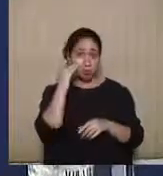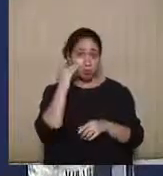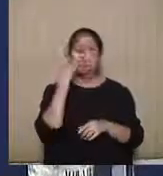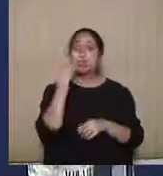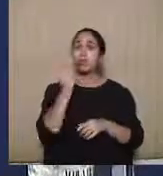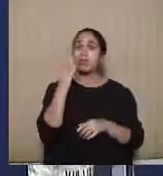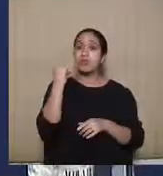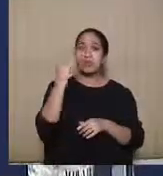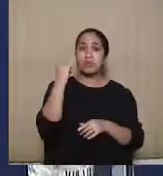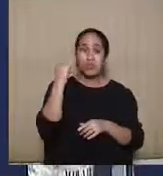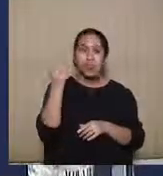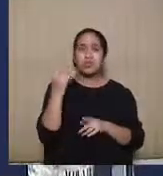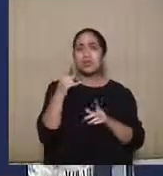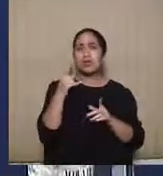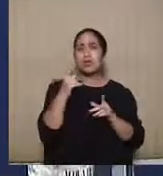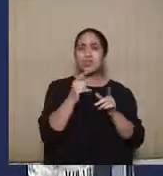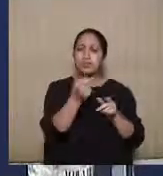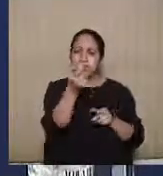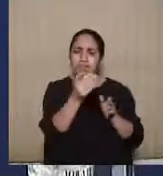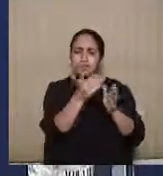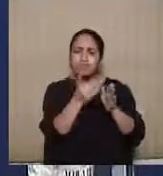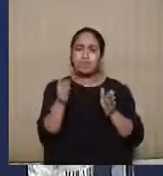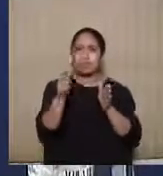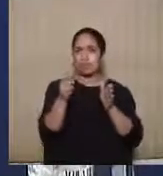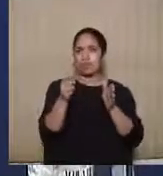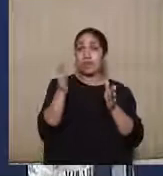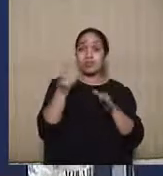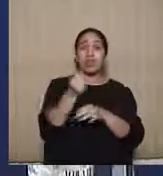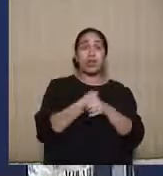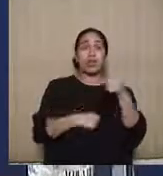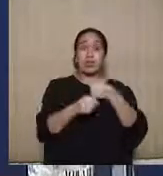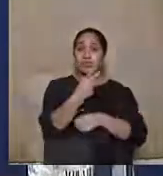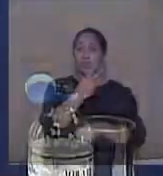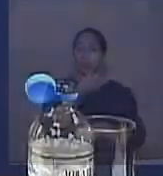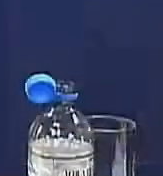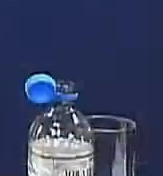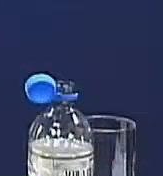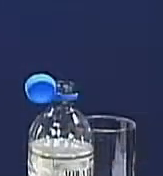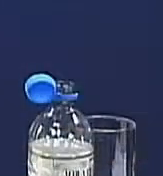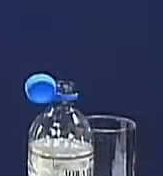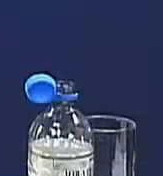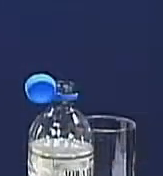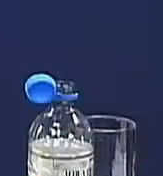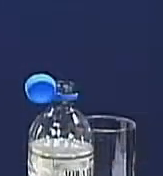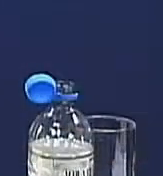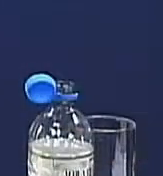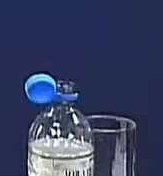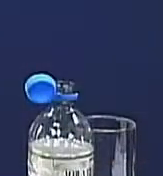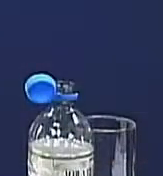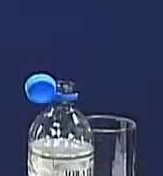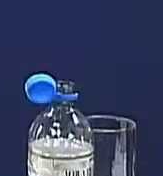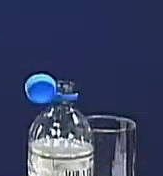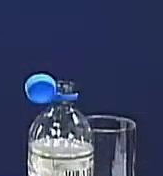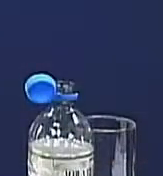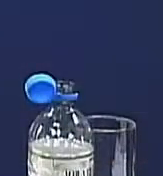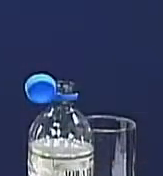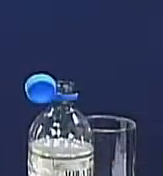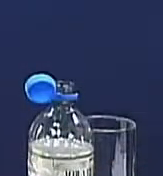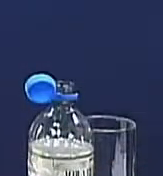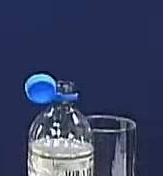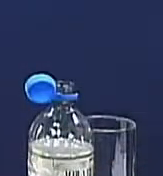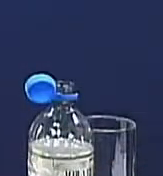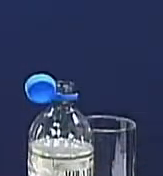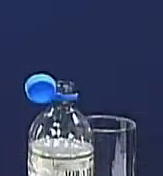importante, teve uma vida curta, porque, para as eleições de 2018, o TSE, especialmente em votos